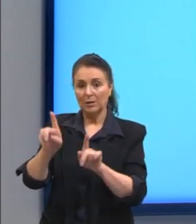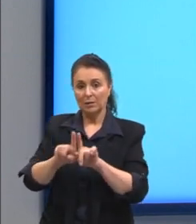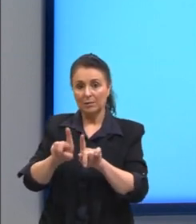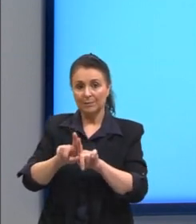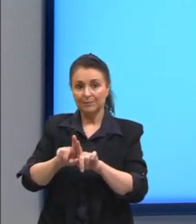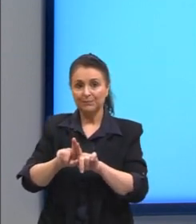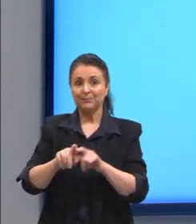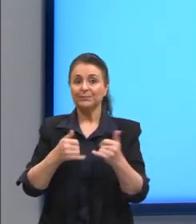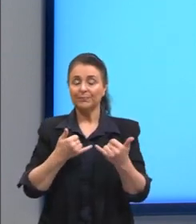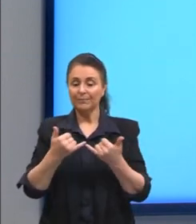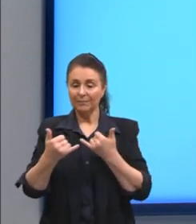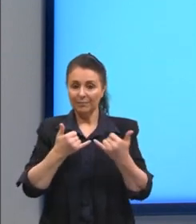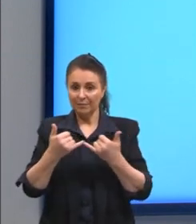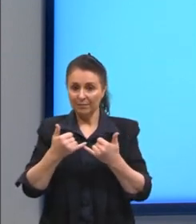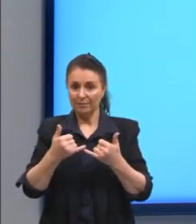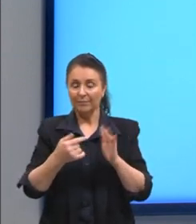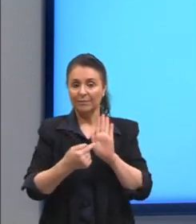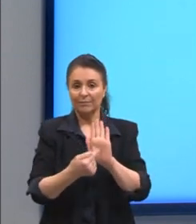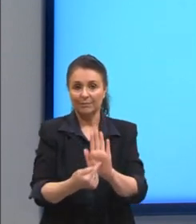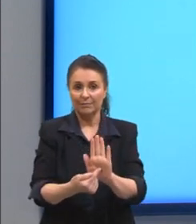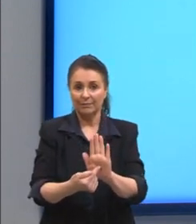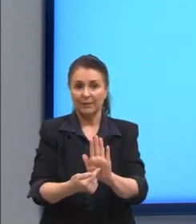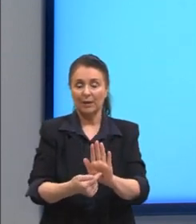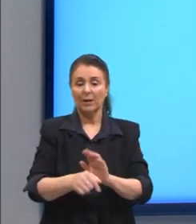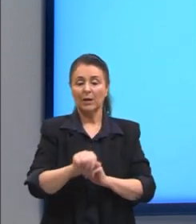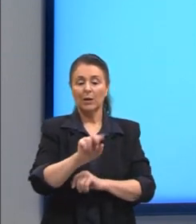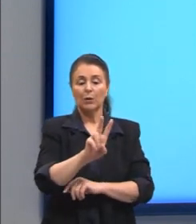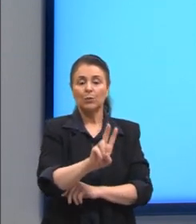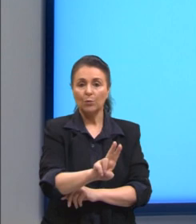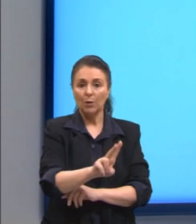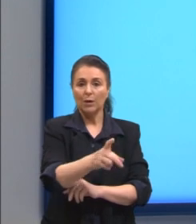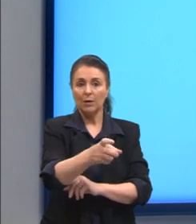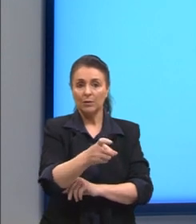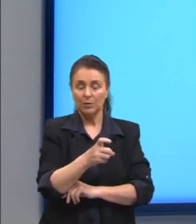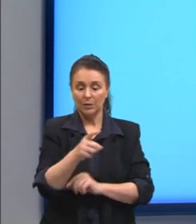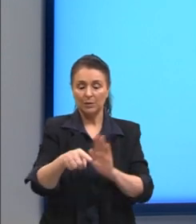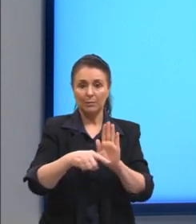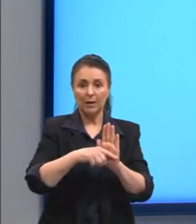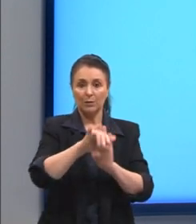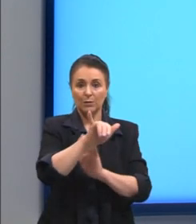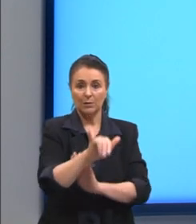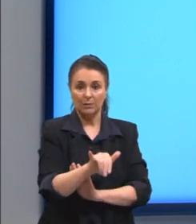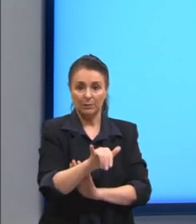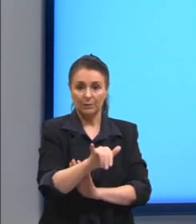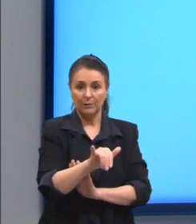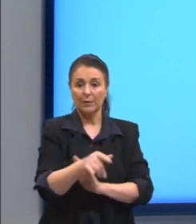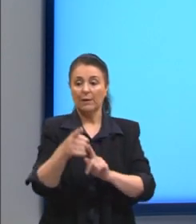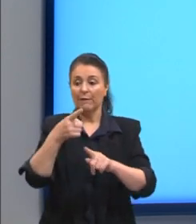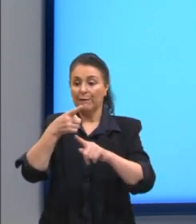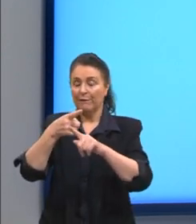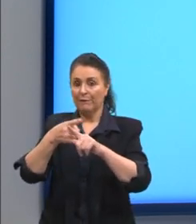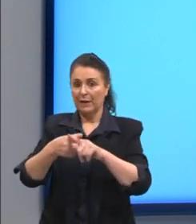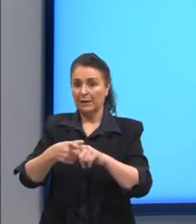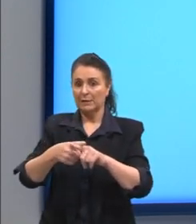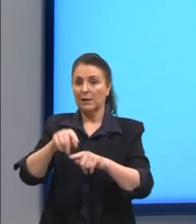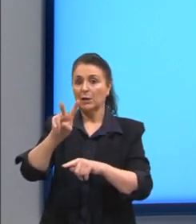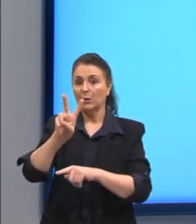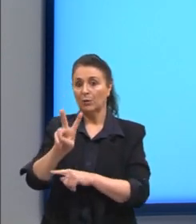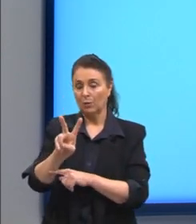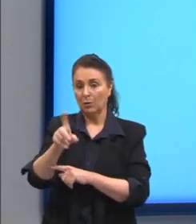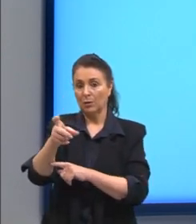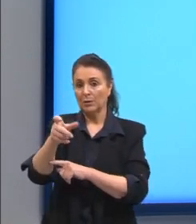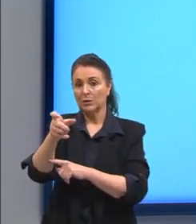trouxe aqui um exemplo também pra vocês 2x menos y vezes 2x